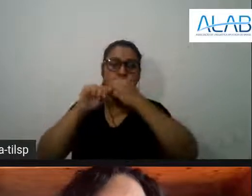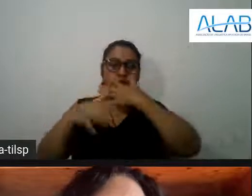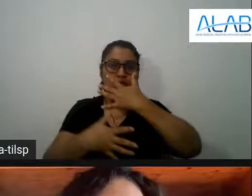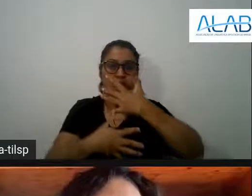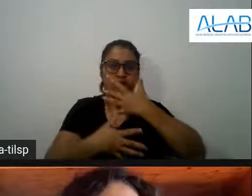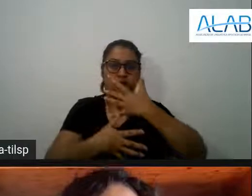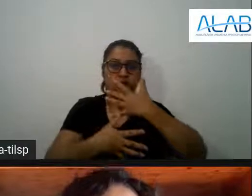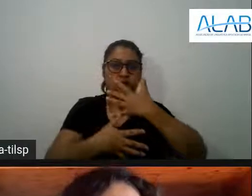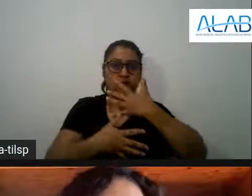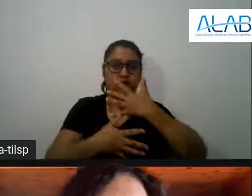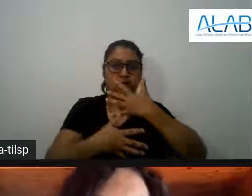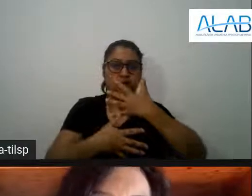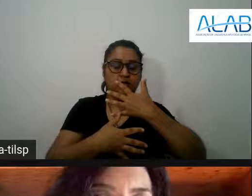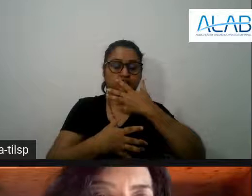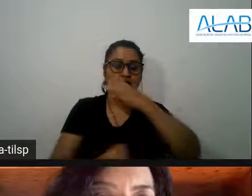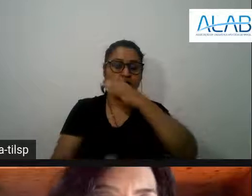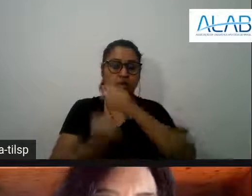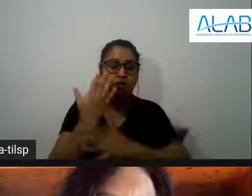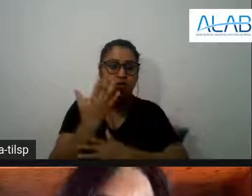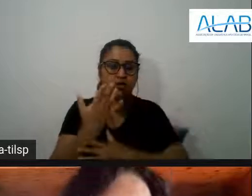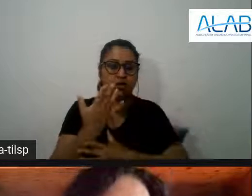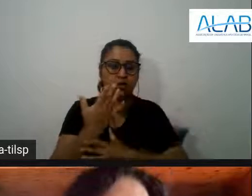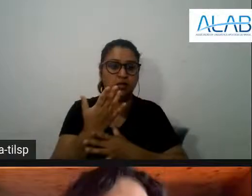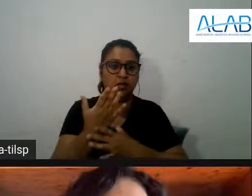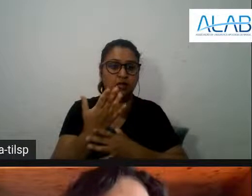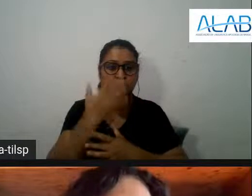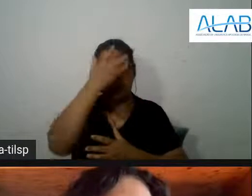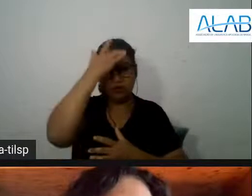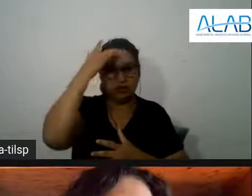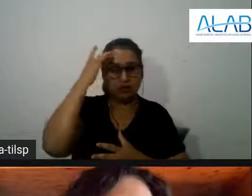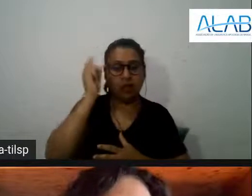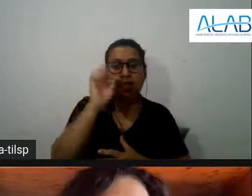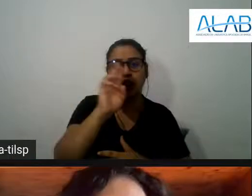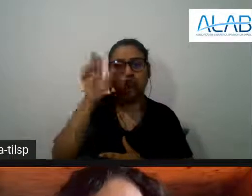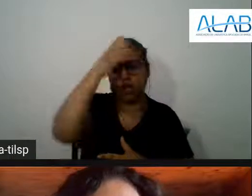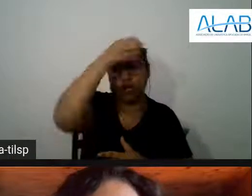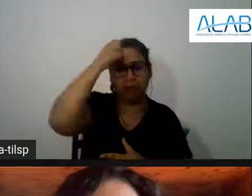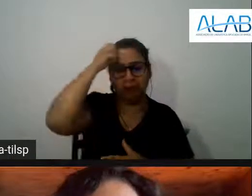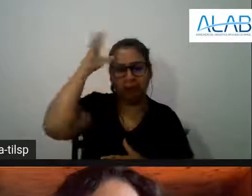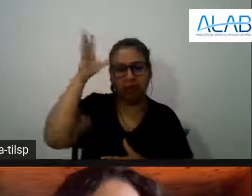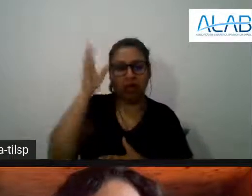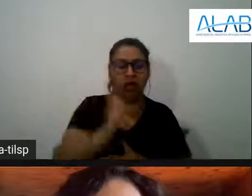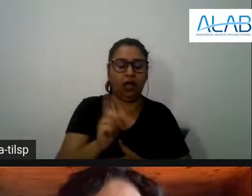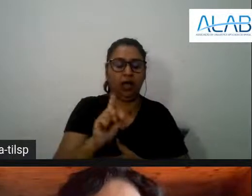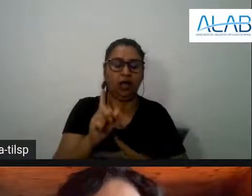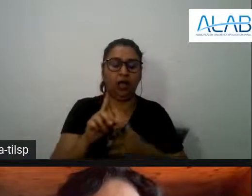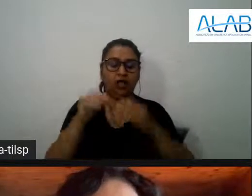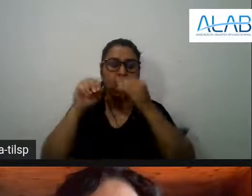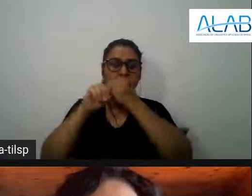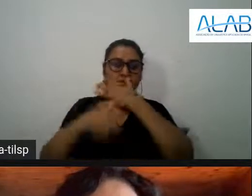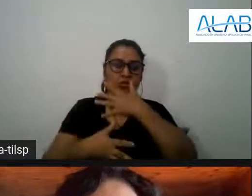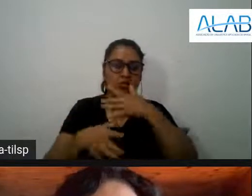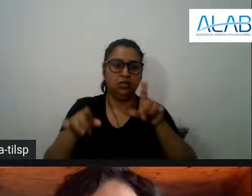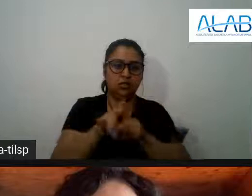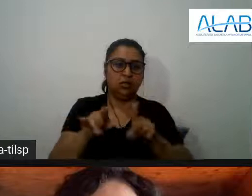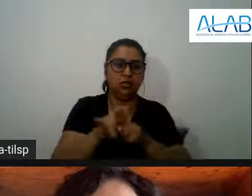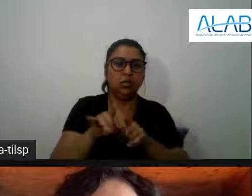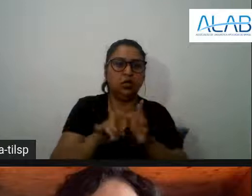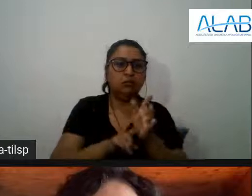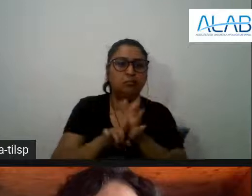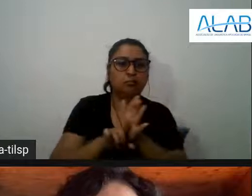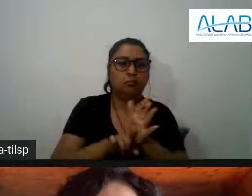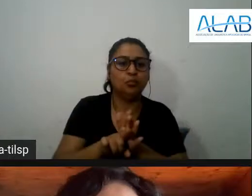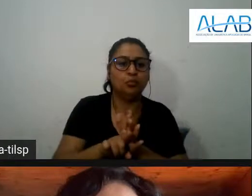questão do desenvolvimento alguém desculpe agora não me lembro quem foi mas alguém colocou aqui no chat a questão dizer que